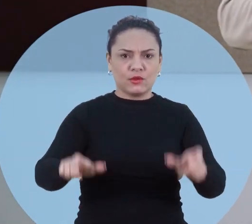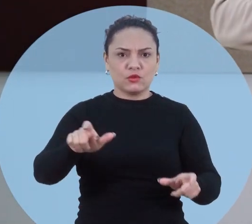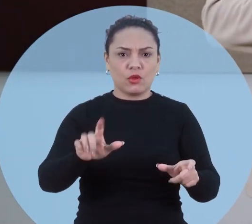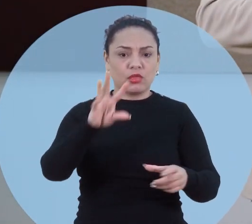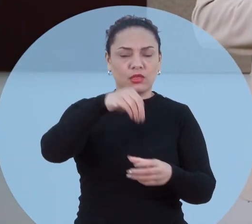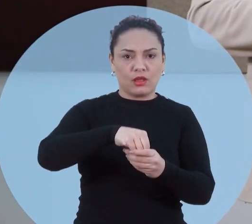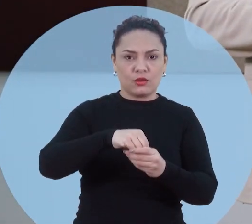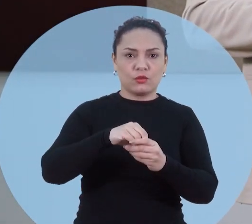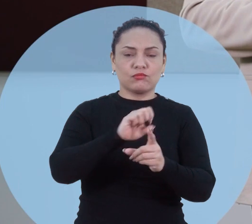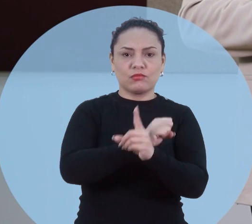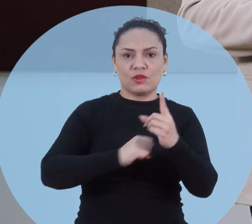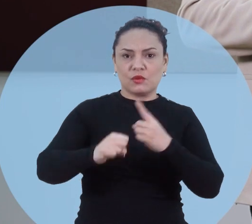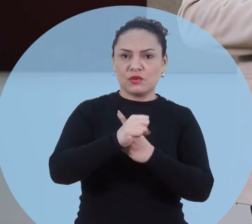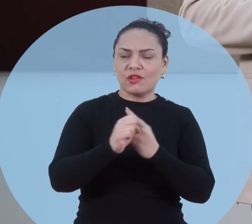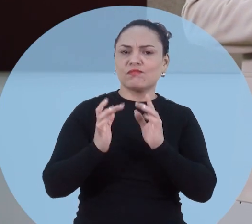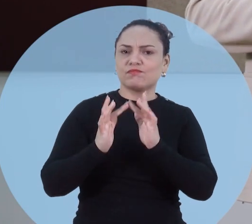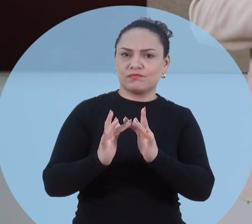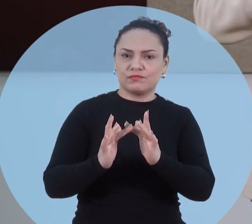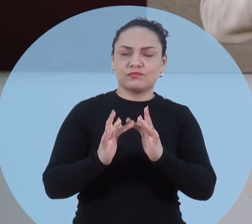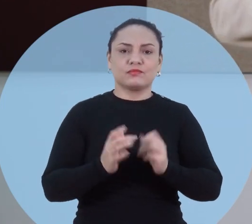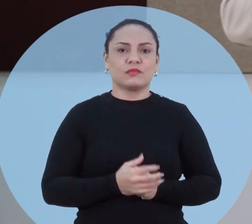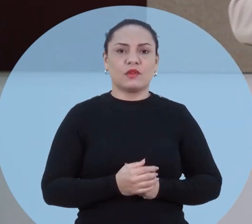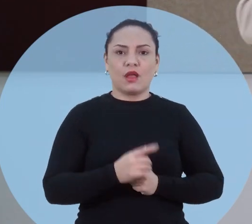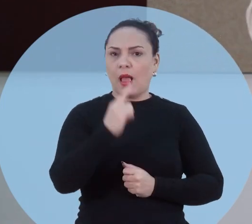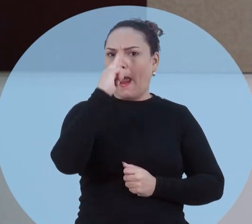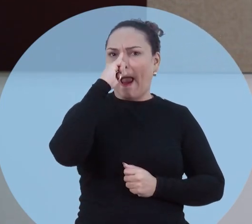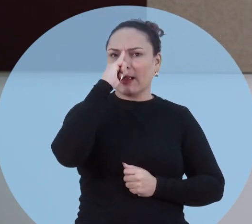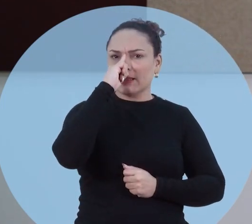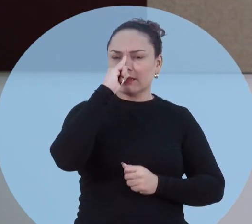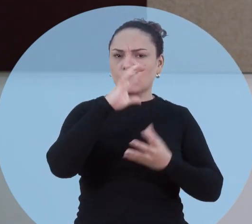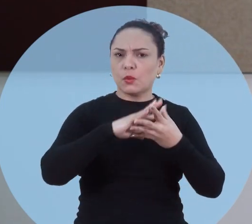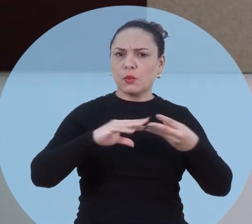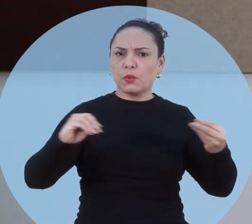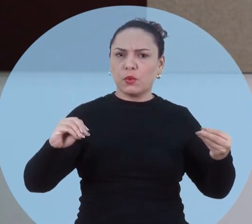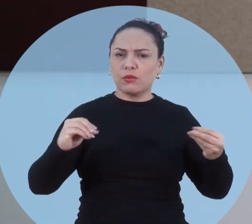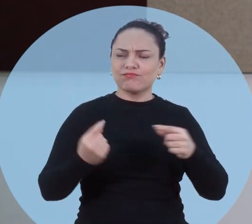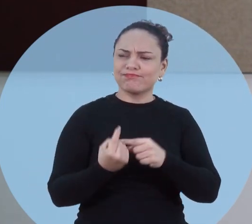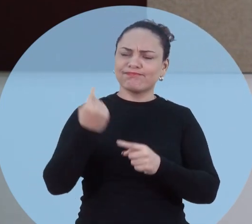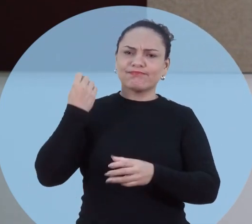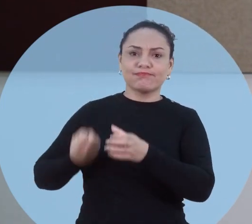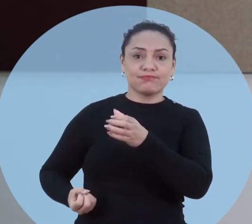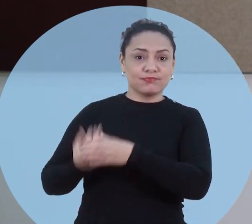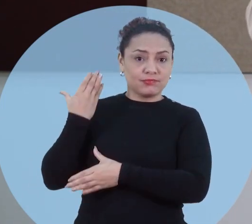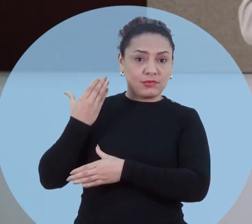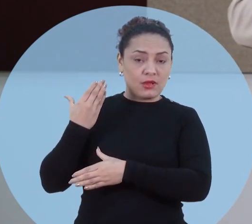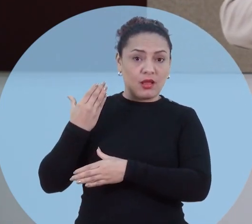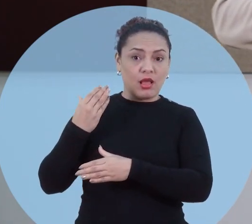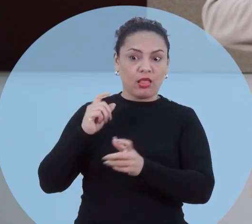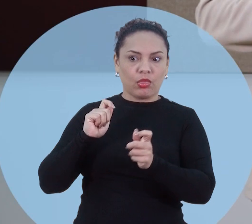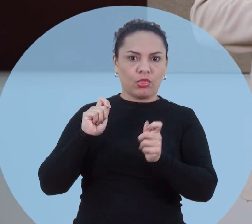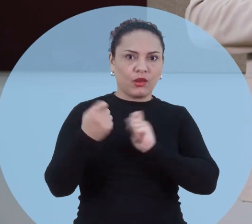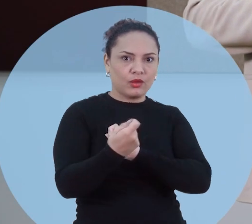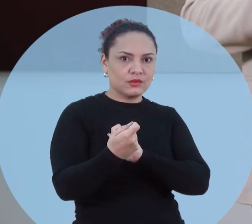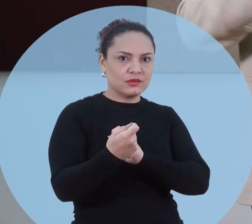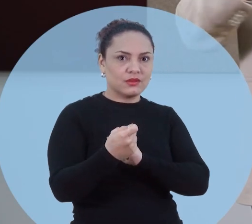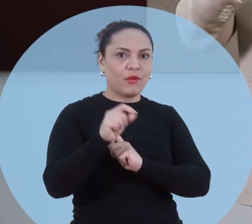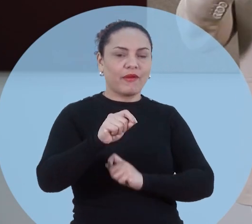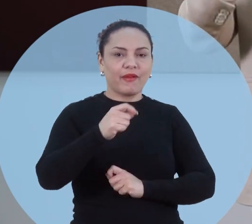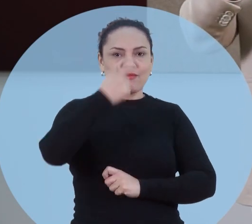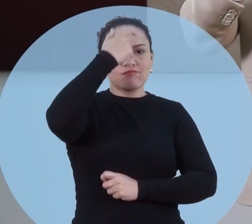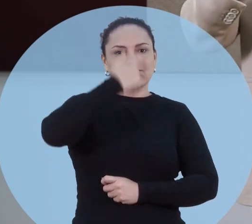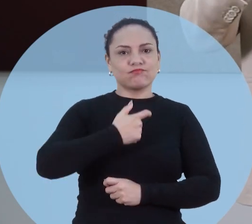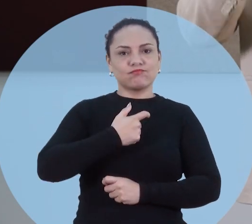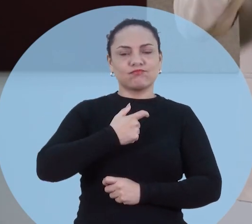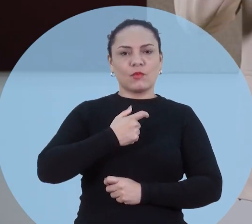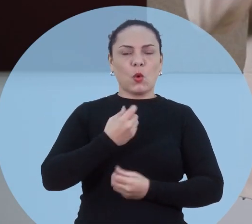em sua convivência social. Decorreu do latim arcaico. Com o tempo, a ética passou a ser traduzida como